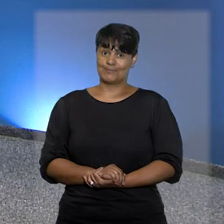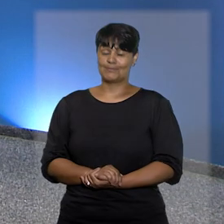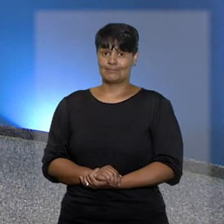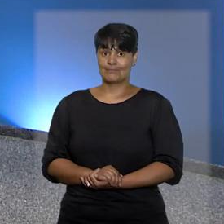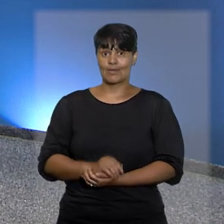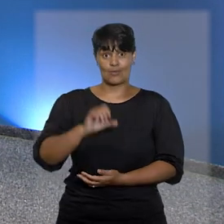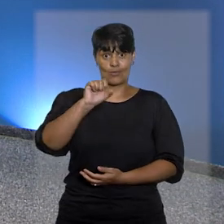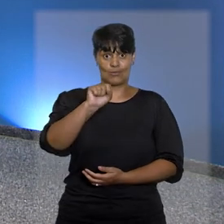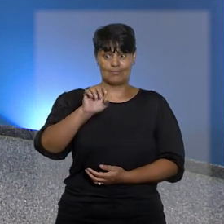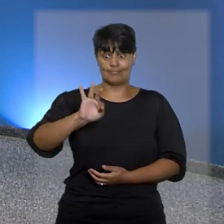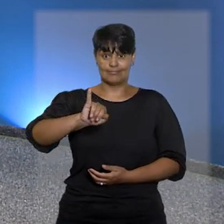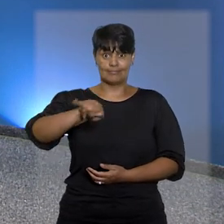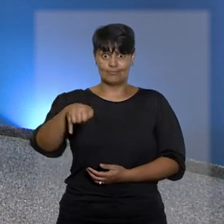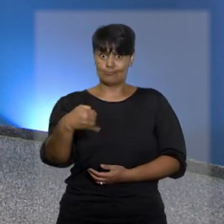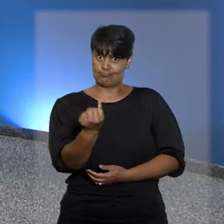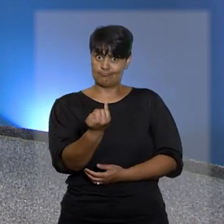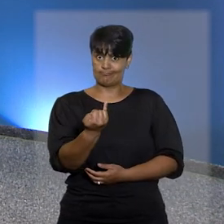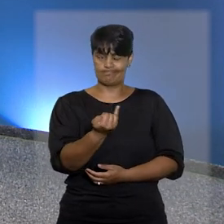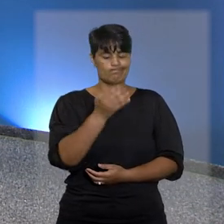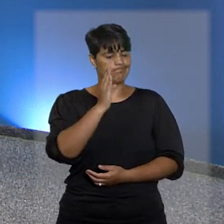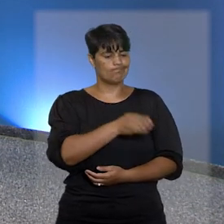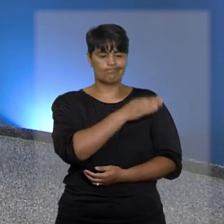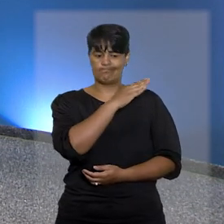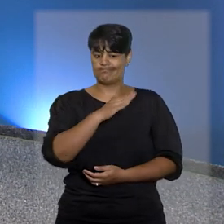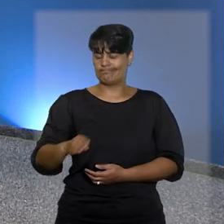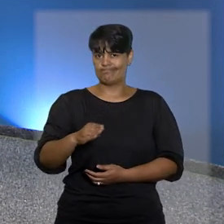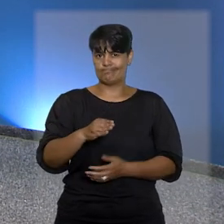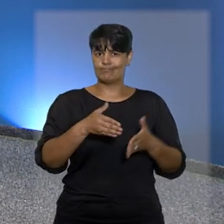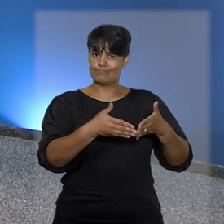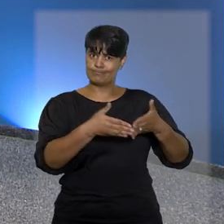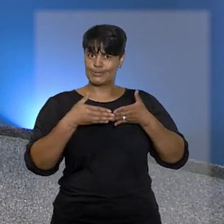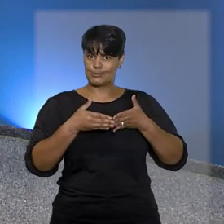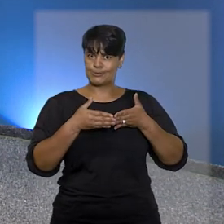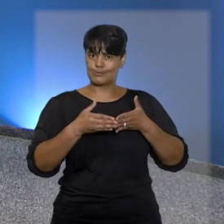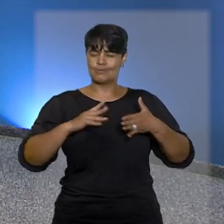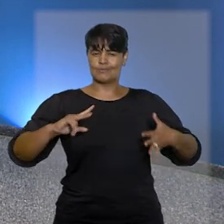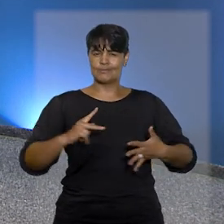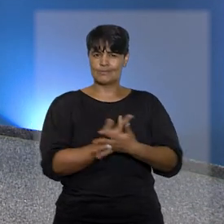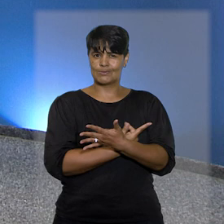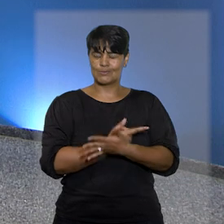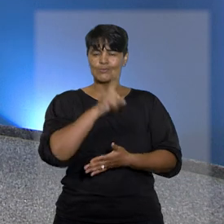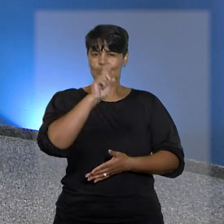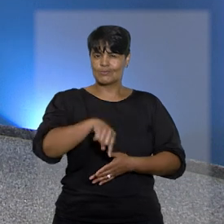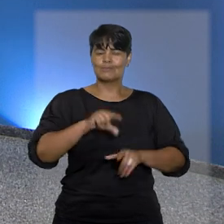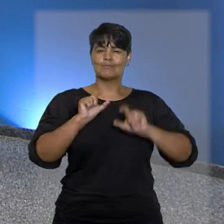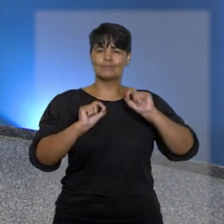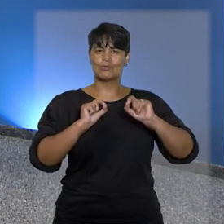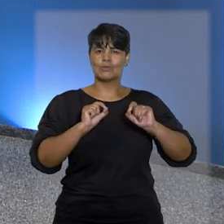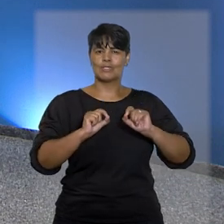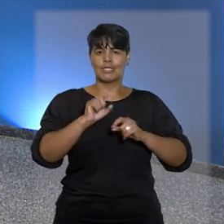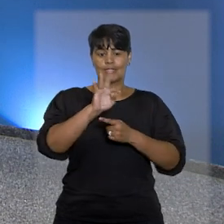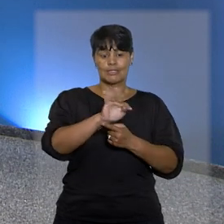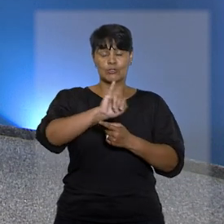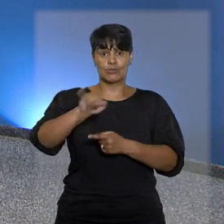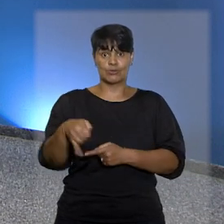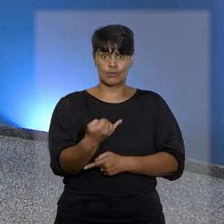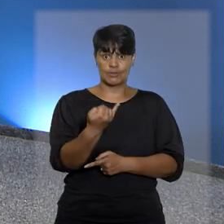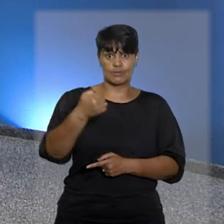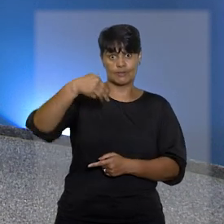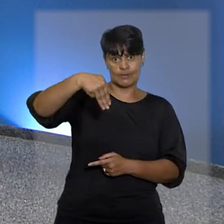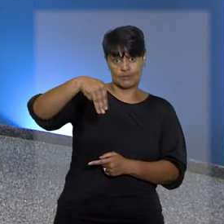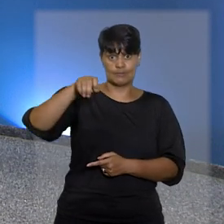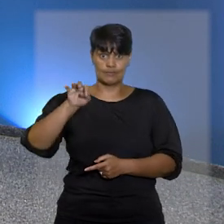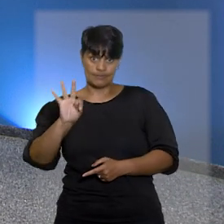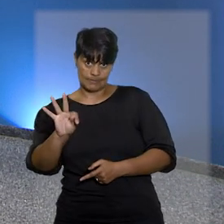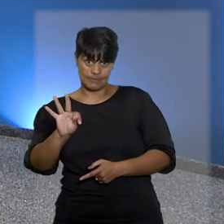O Superior Tribunal de Justiça negou pedido para suspender intervenção decretada pelo Tribunal de Justiça